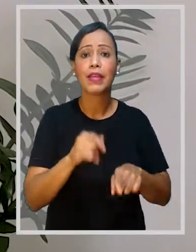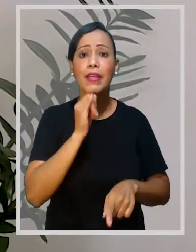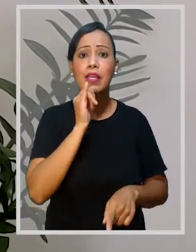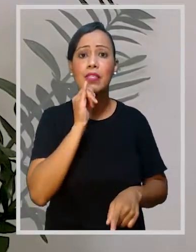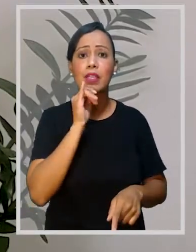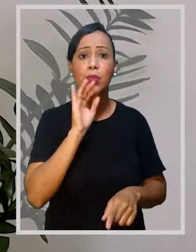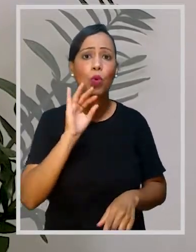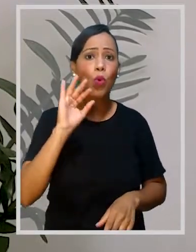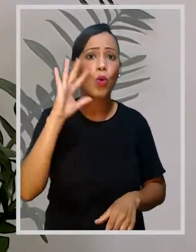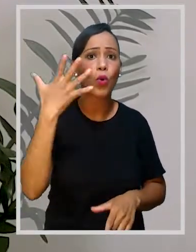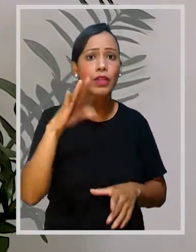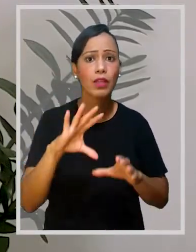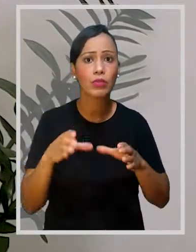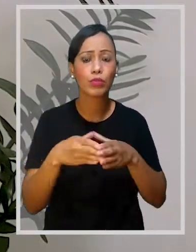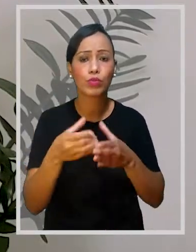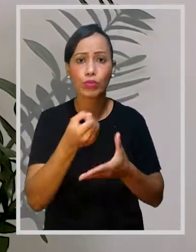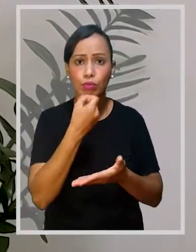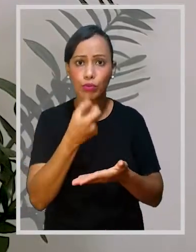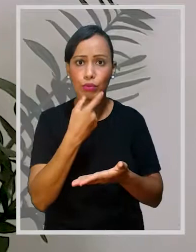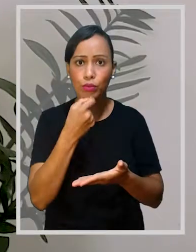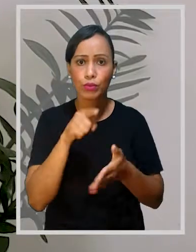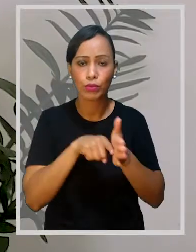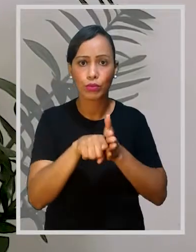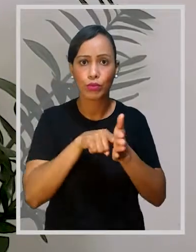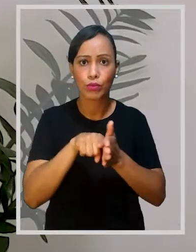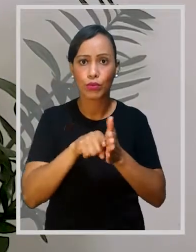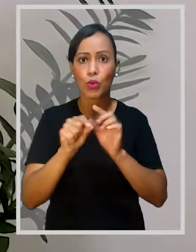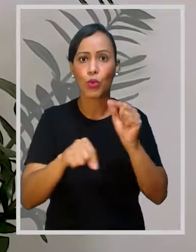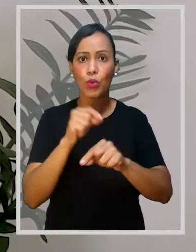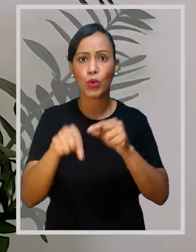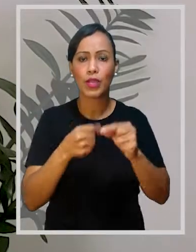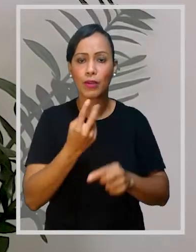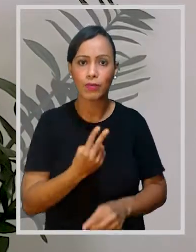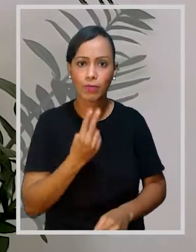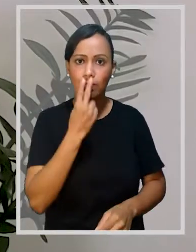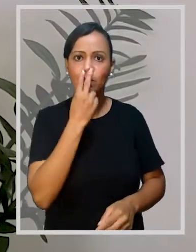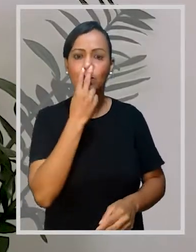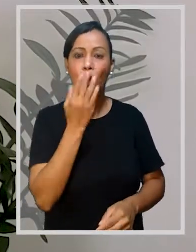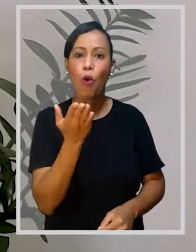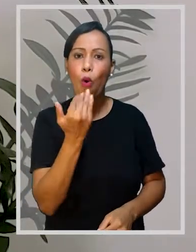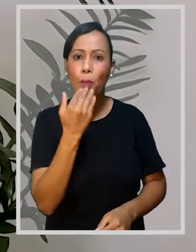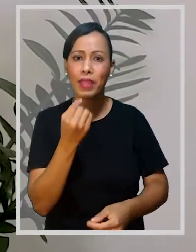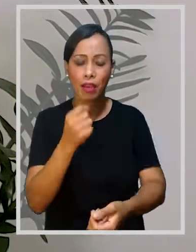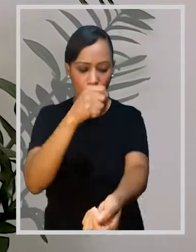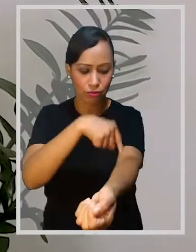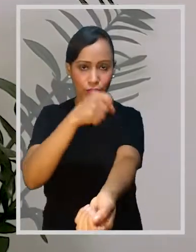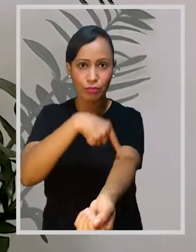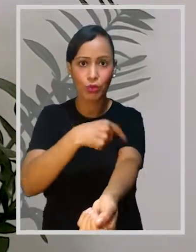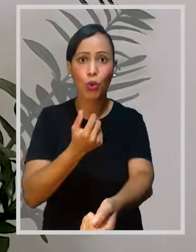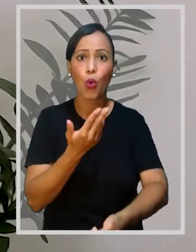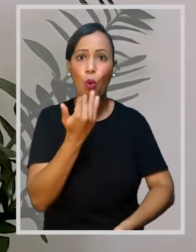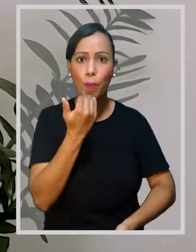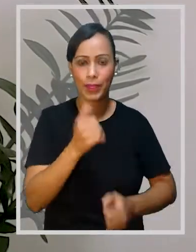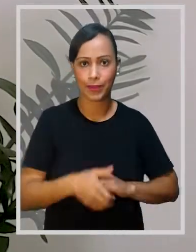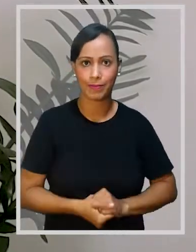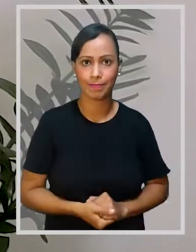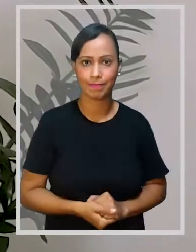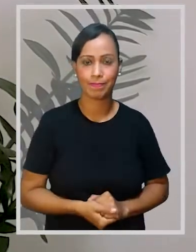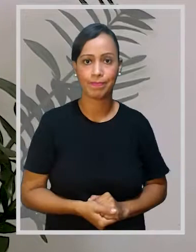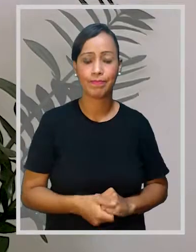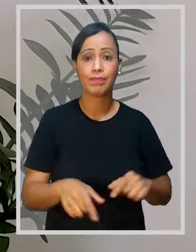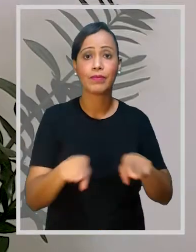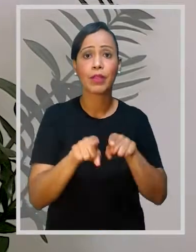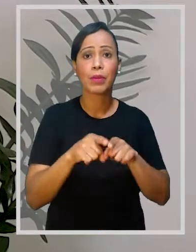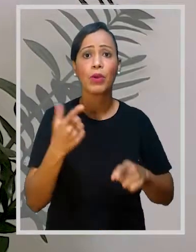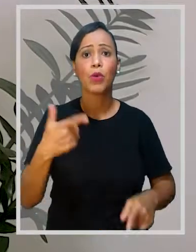medicamentos Exemplo de caso que deve ser avaliado pela Comissão de Farmacologia é a nutrição ou medicamento enteral